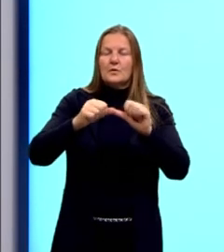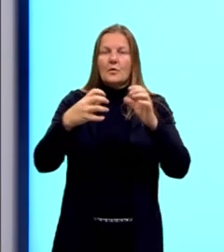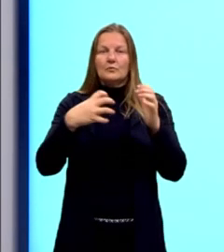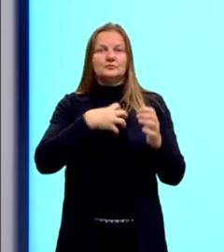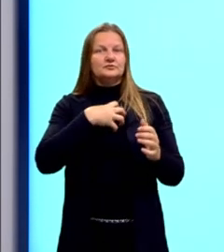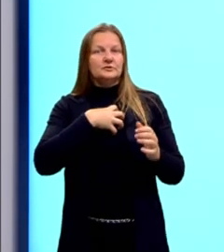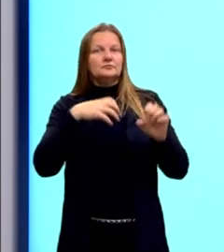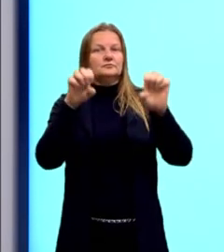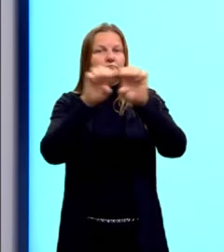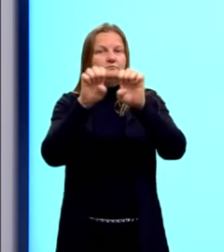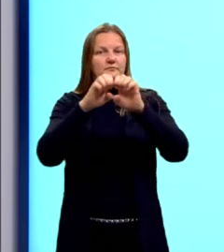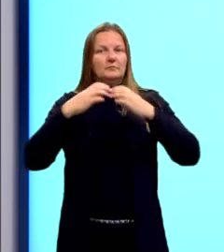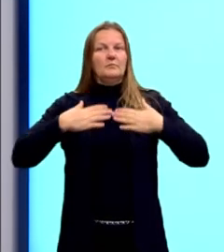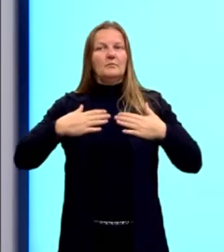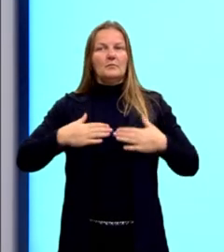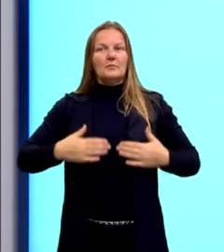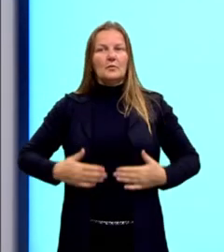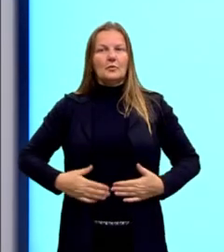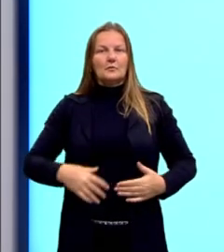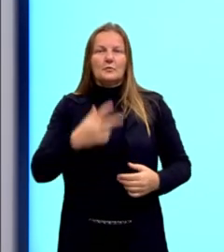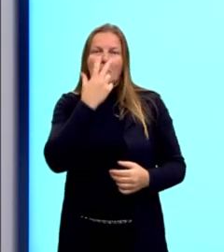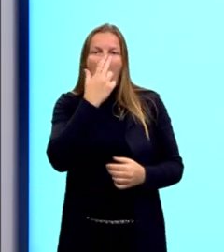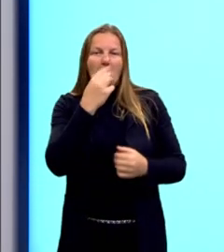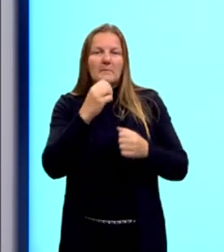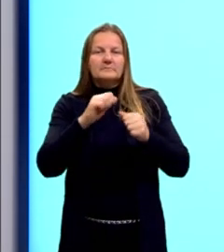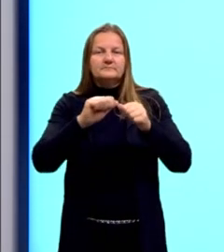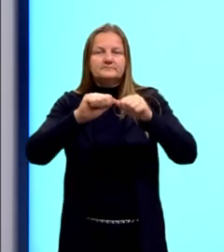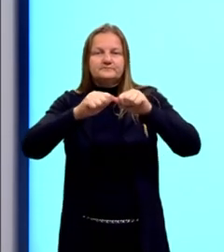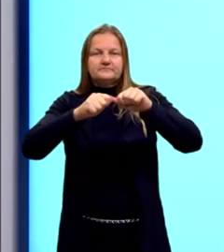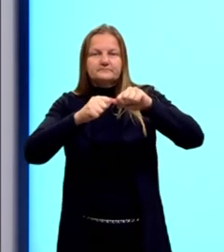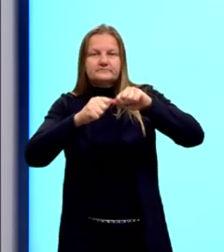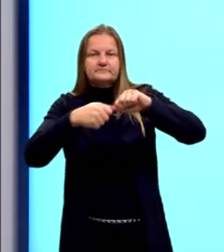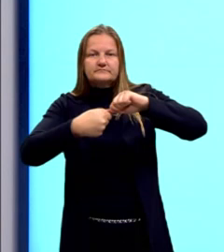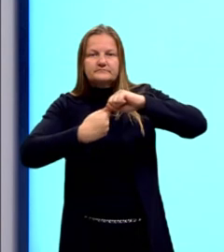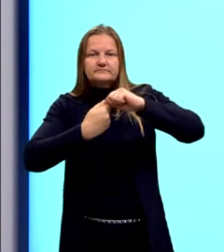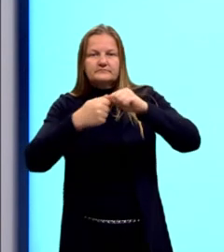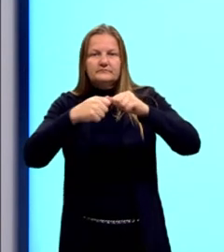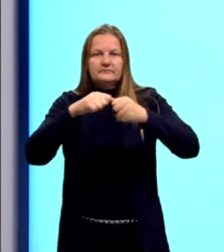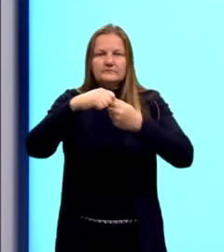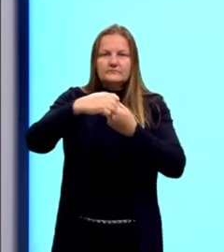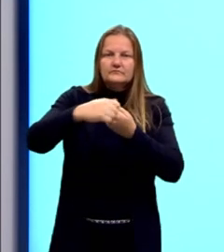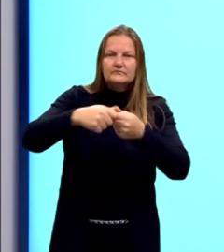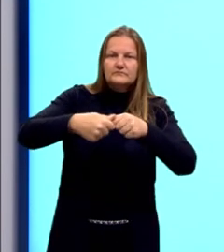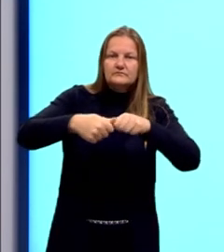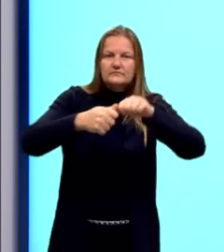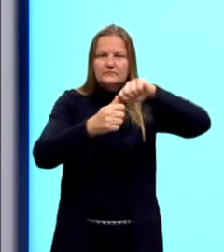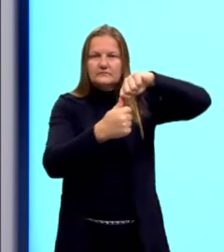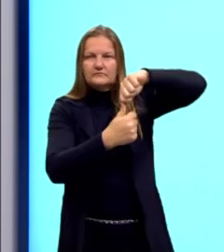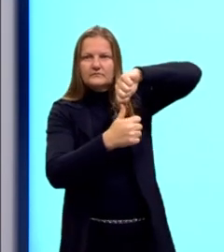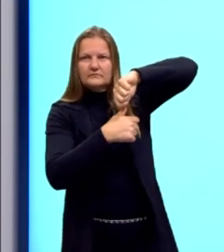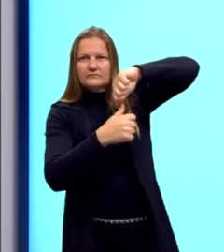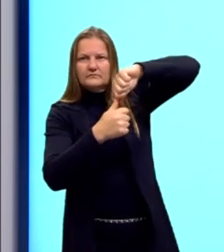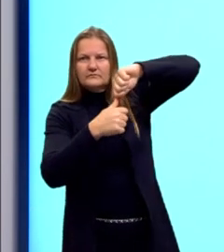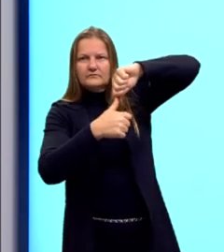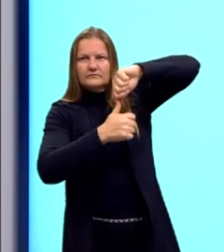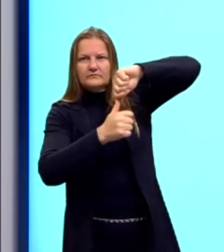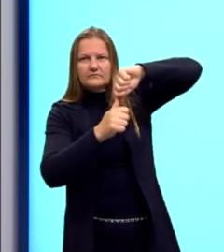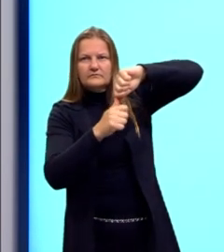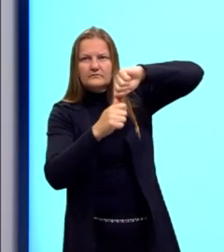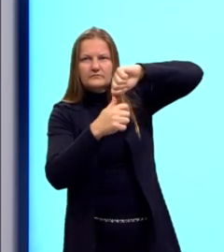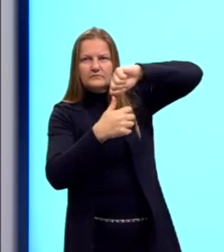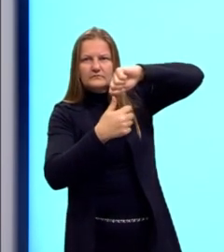e na estrutura do corpo, tá, gente? Nos tecidos, órgãos dos seres vivos, de alguns, né?